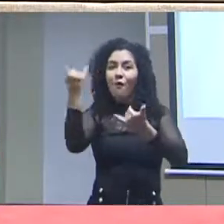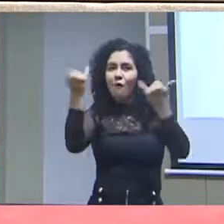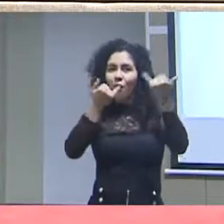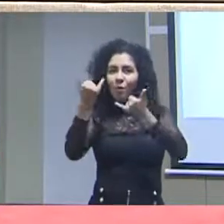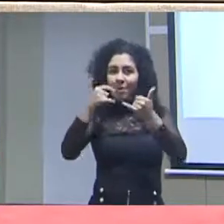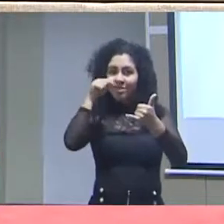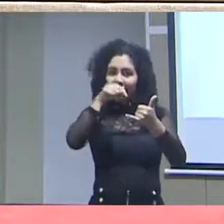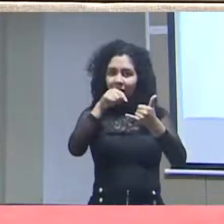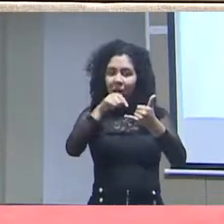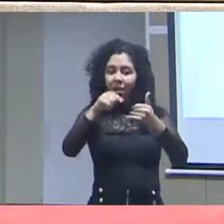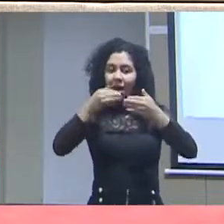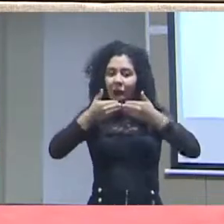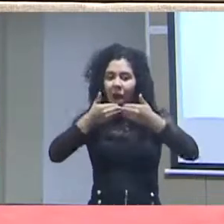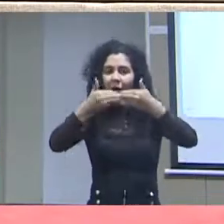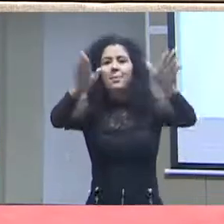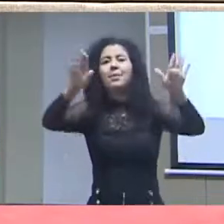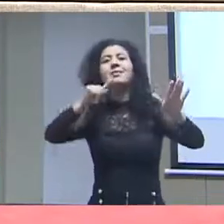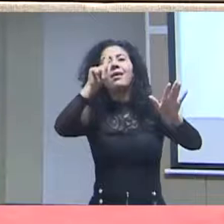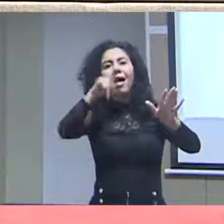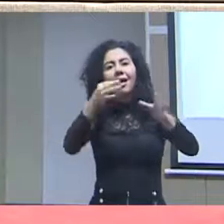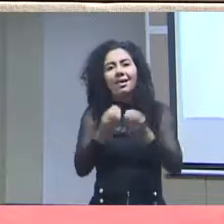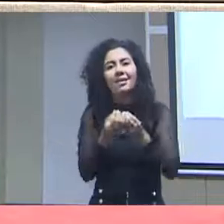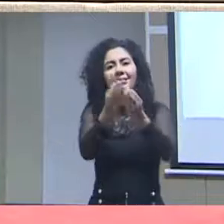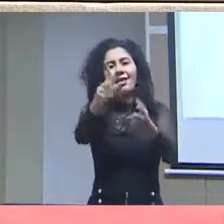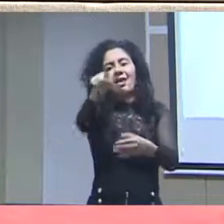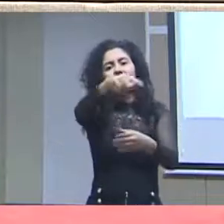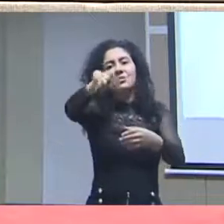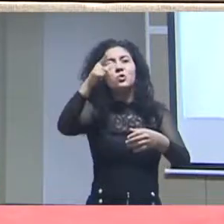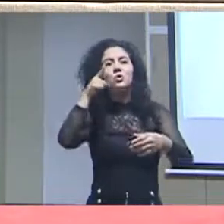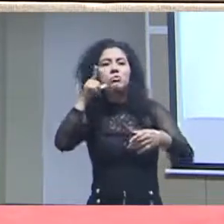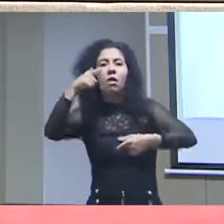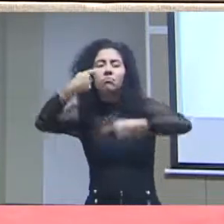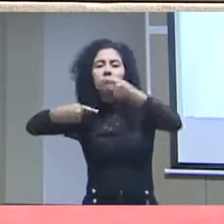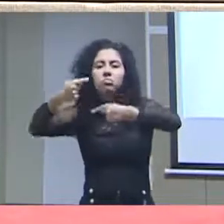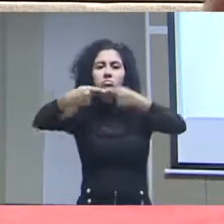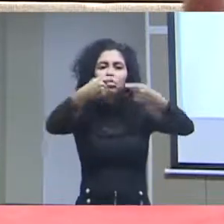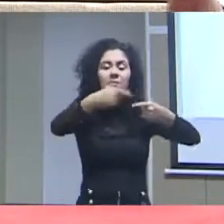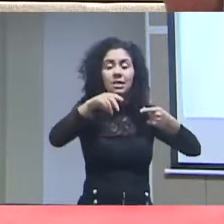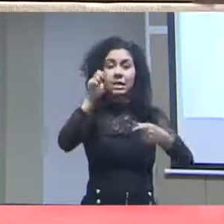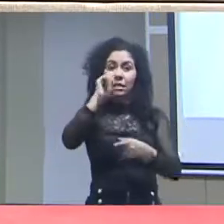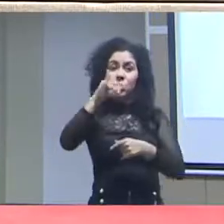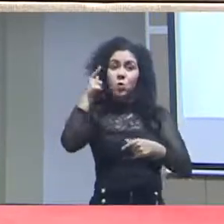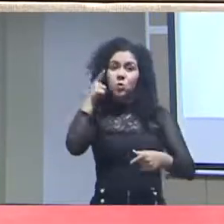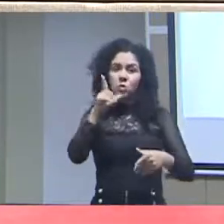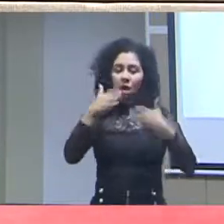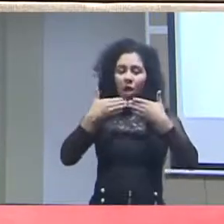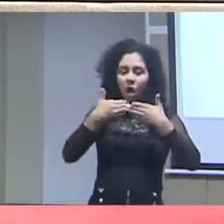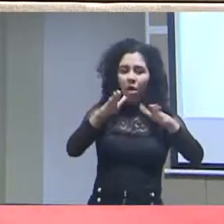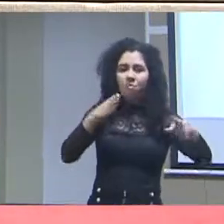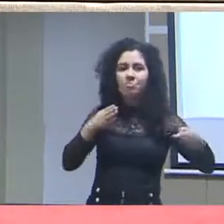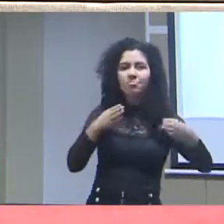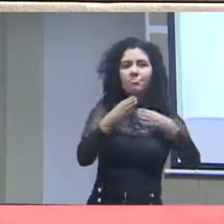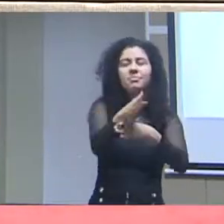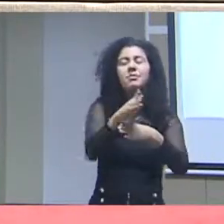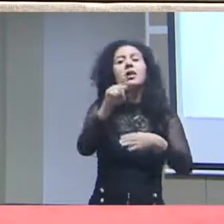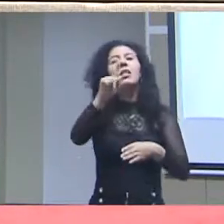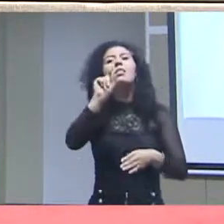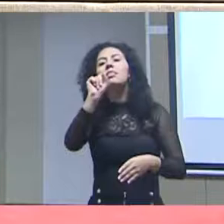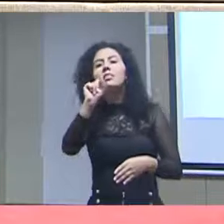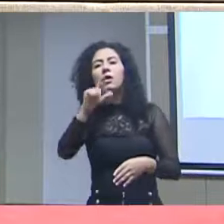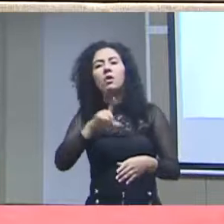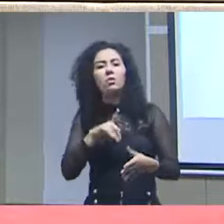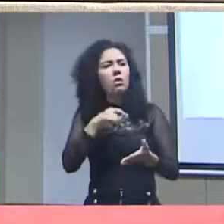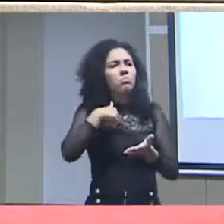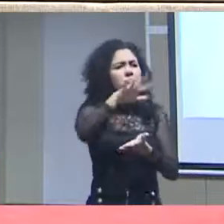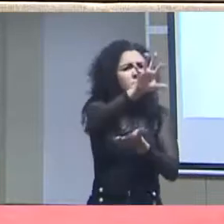para todo mundo. Essa é uma possibilidade. A partir dos dados abertos, tendo aquelas condições necessárias